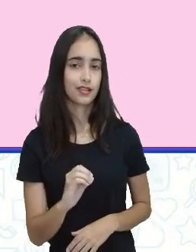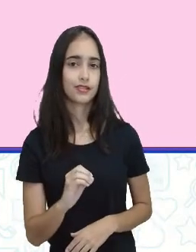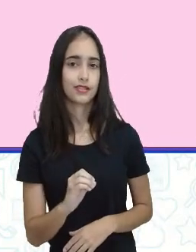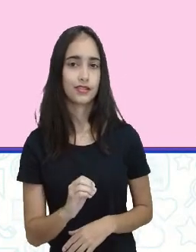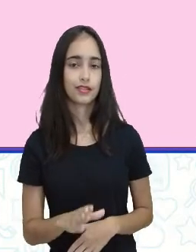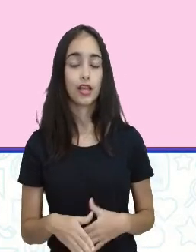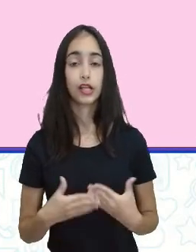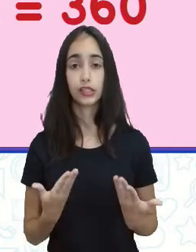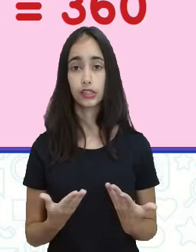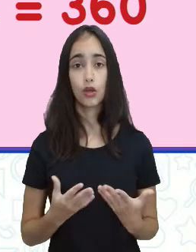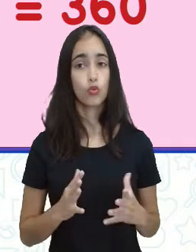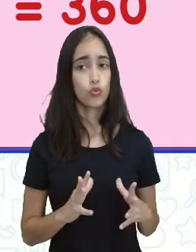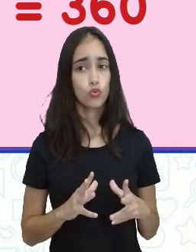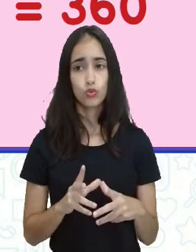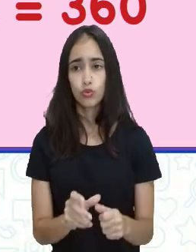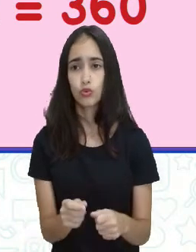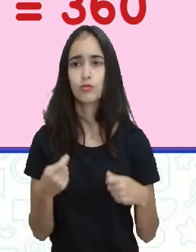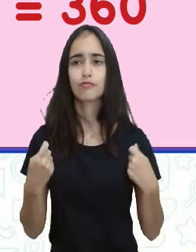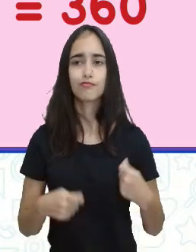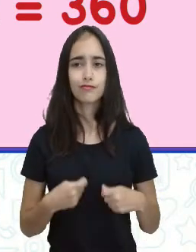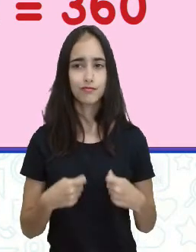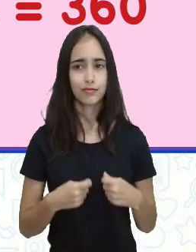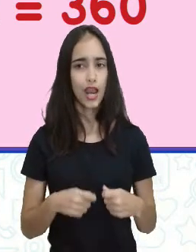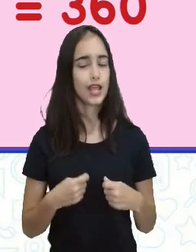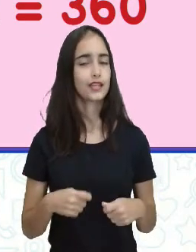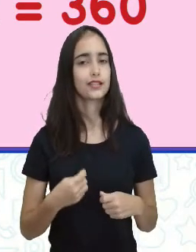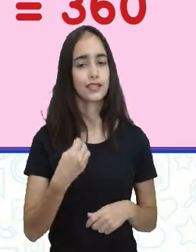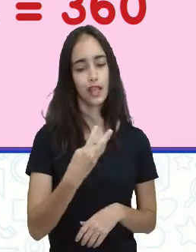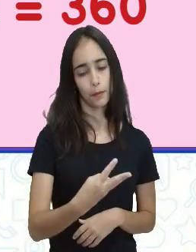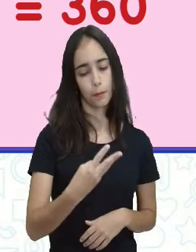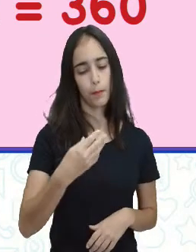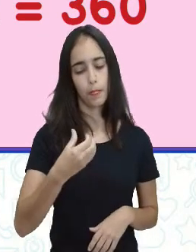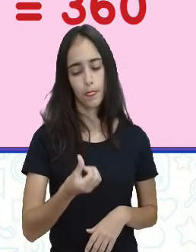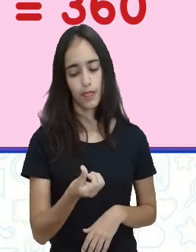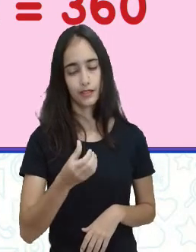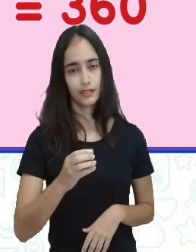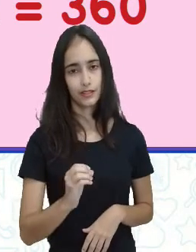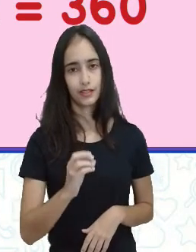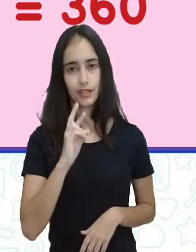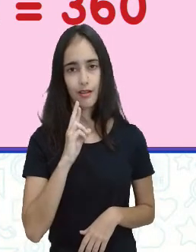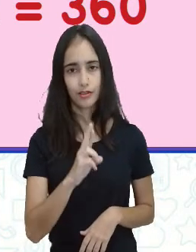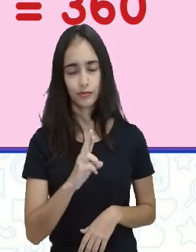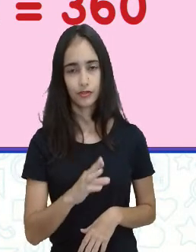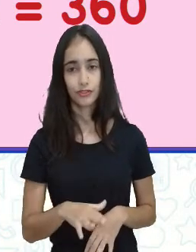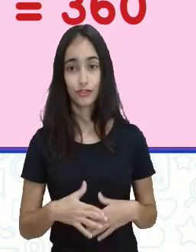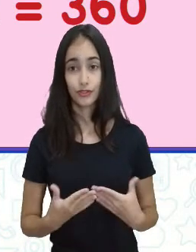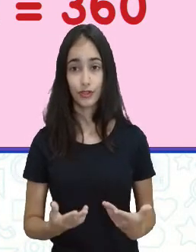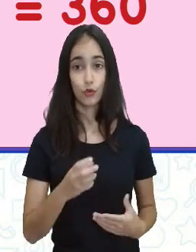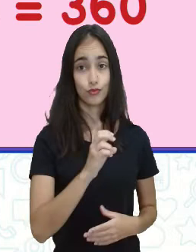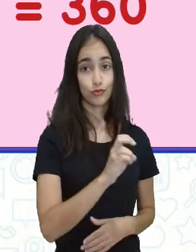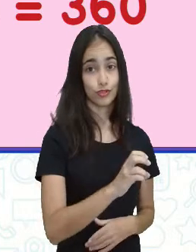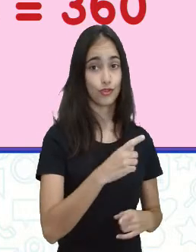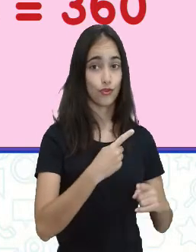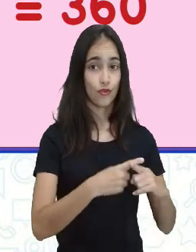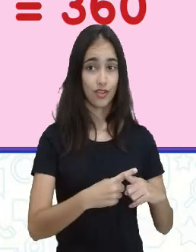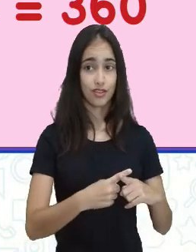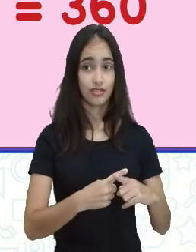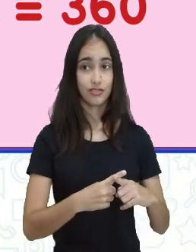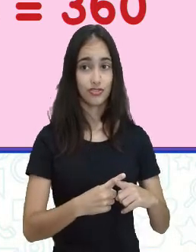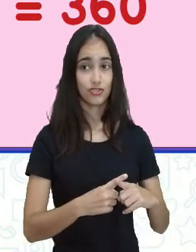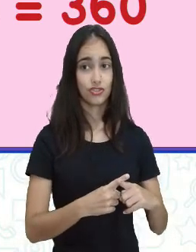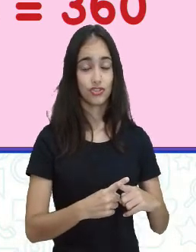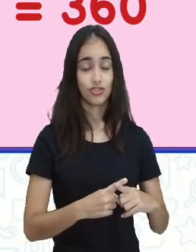outras multiplicações têm que dar 360. Então, 5 vezes X, se você pegar 5,